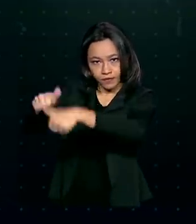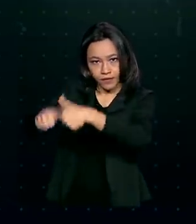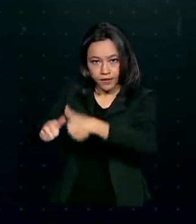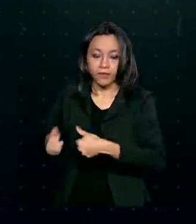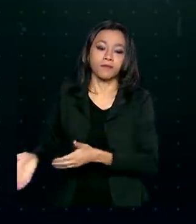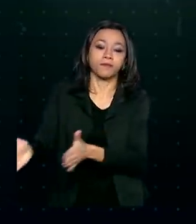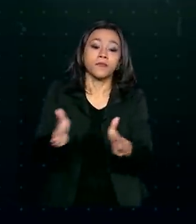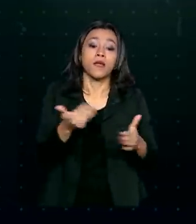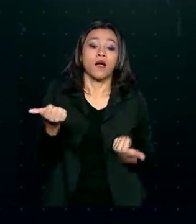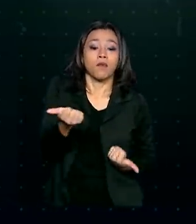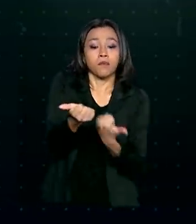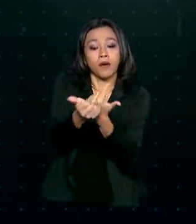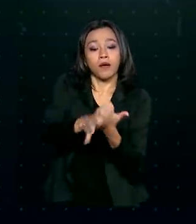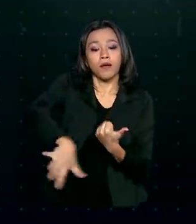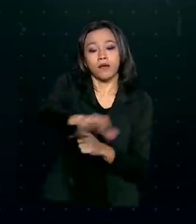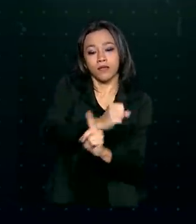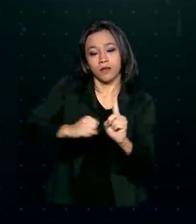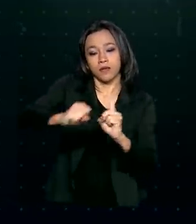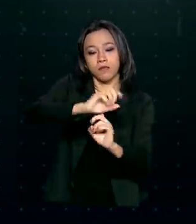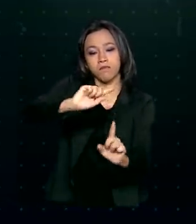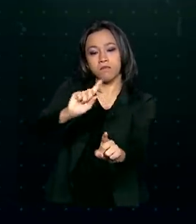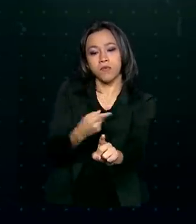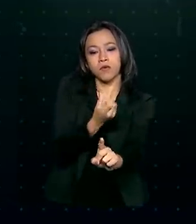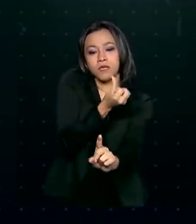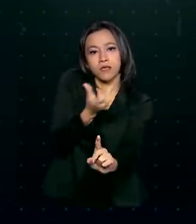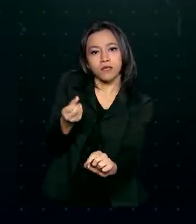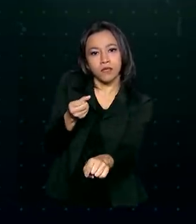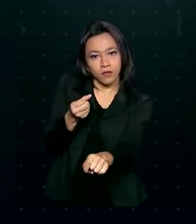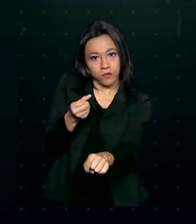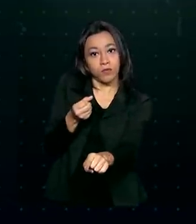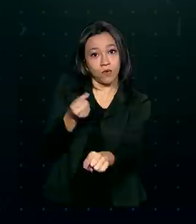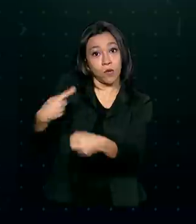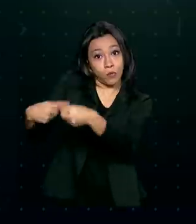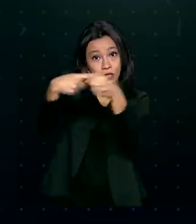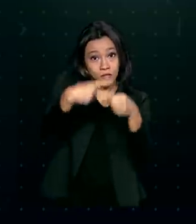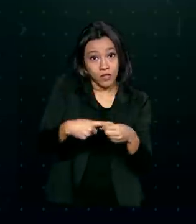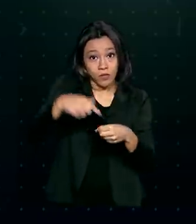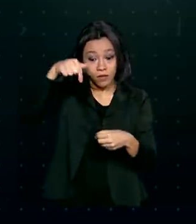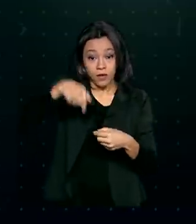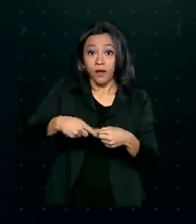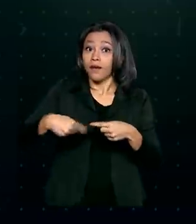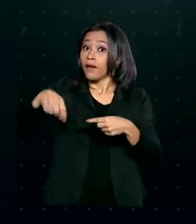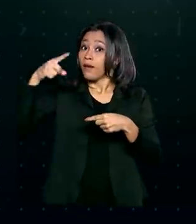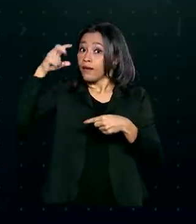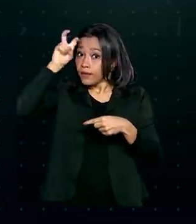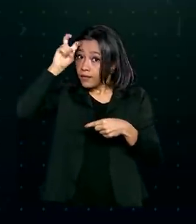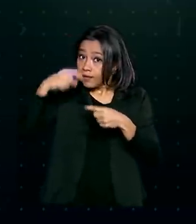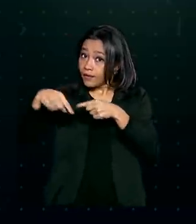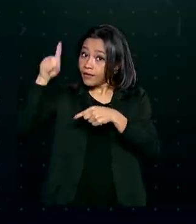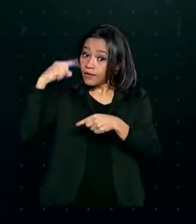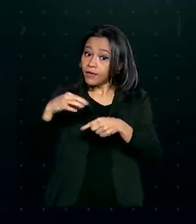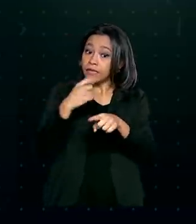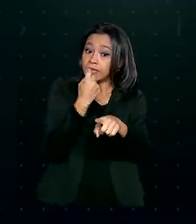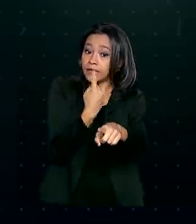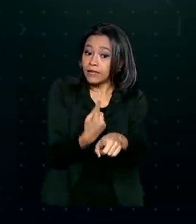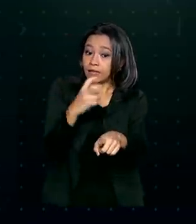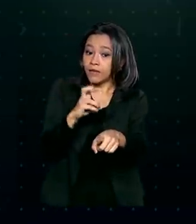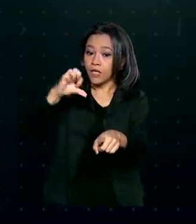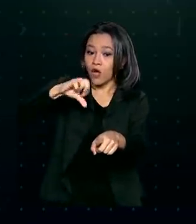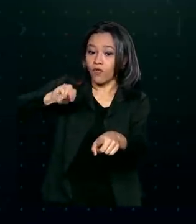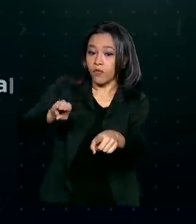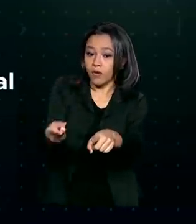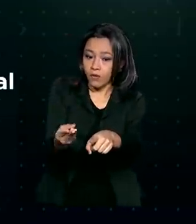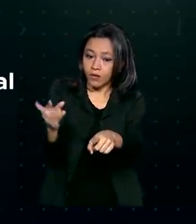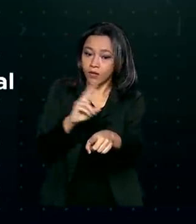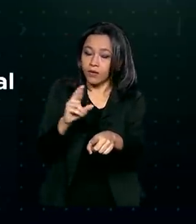social, mais de 1.600 municípios receberam nesta quinta-feira 159 milhões de reais para oferecer